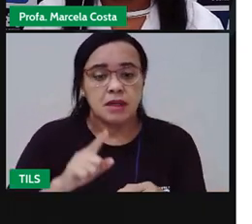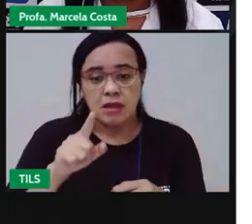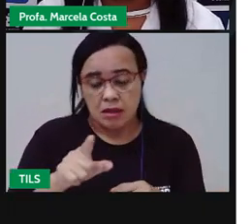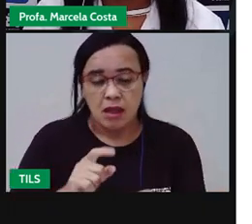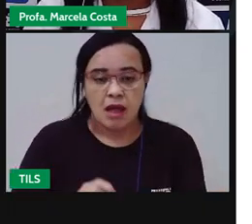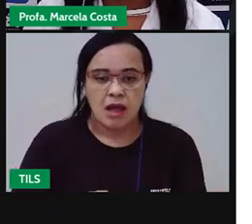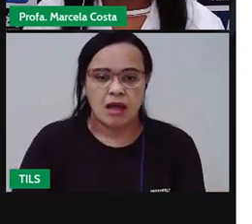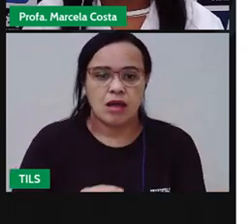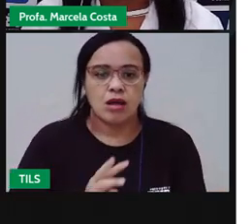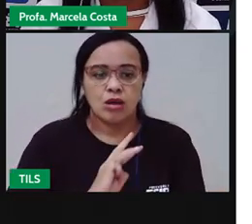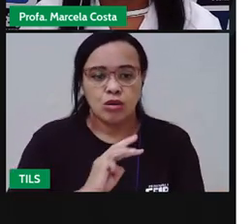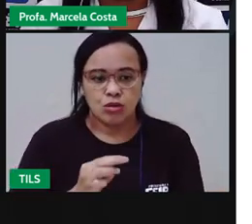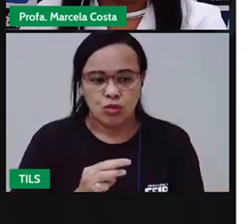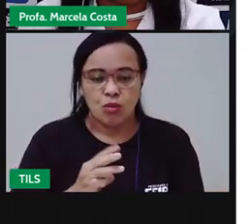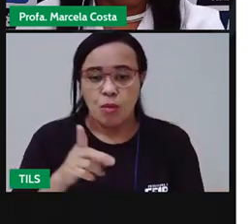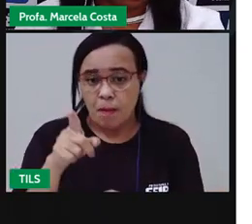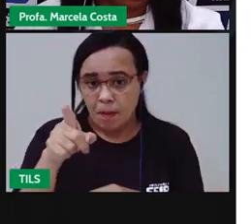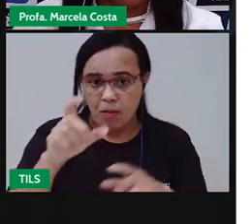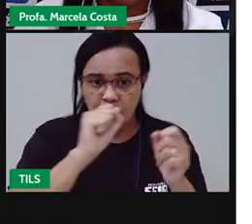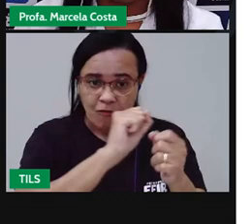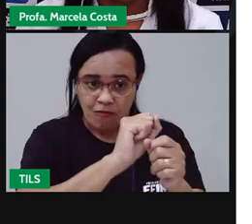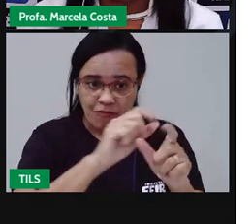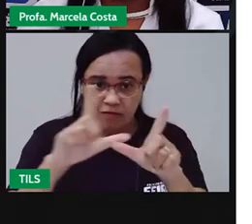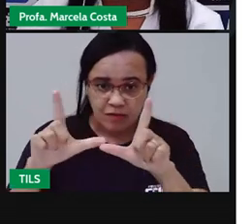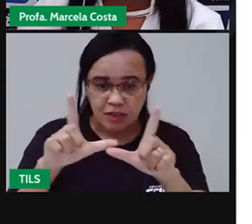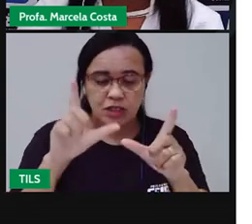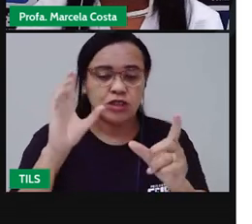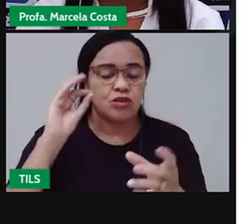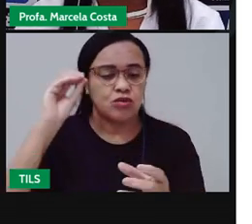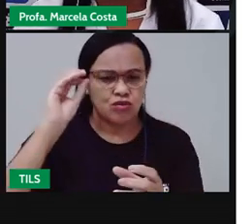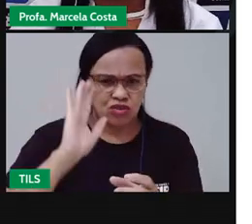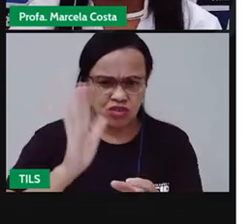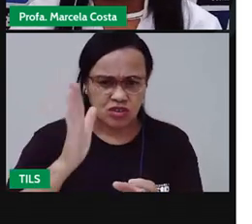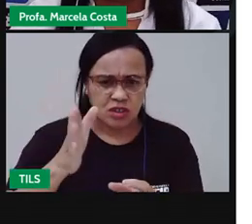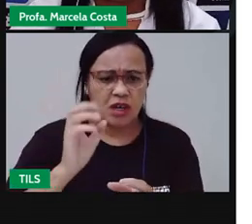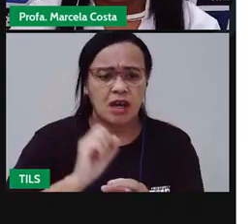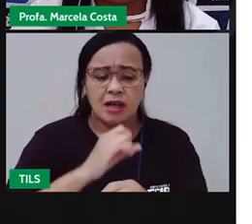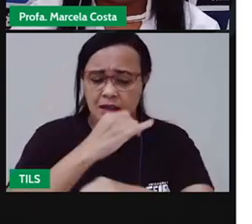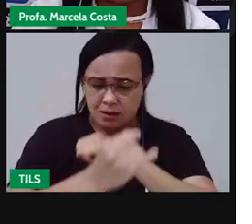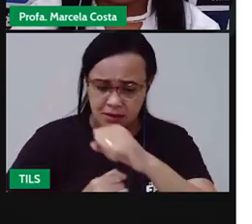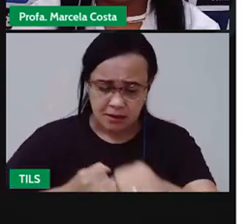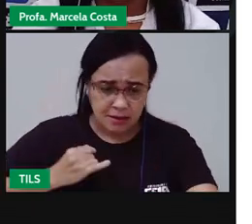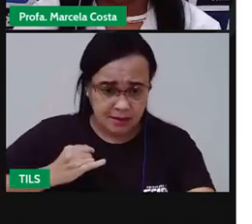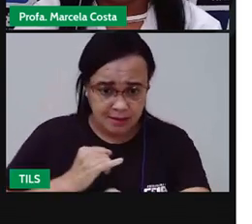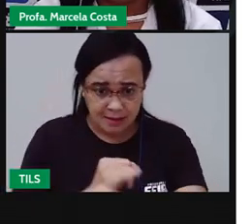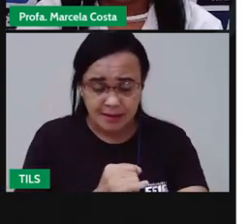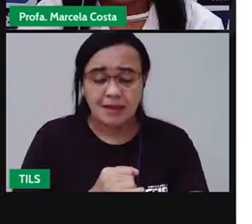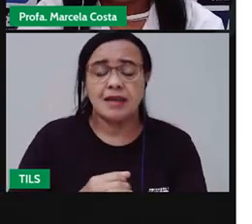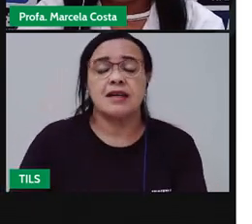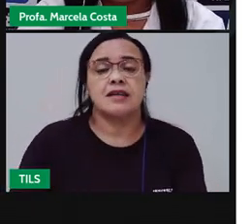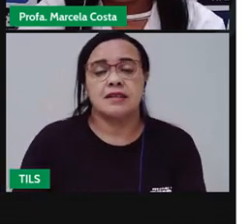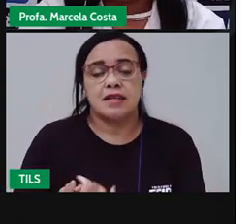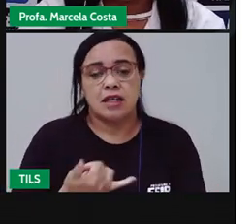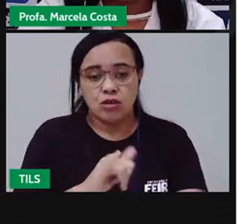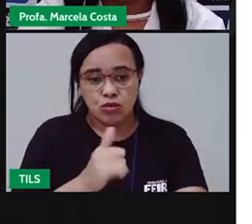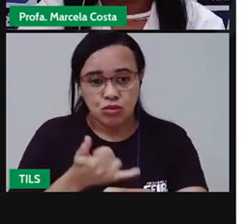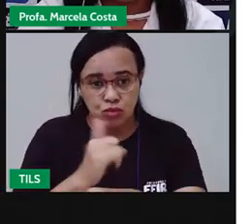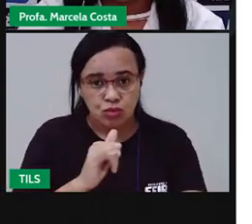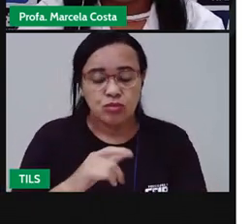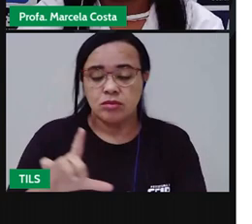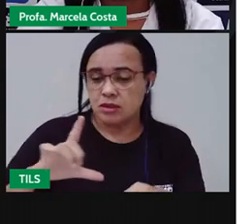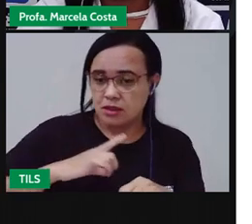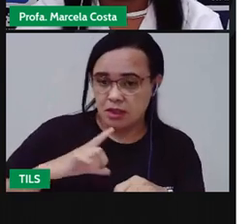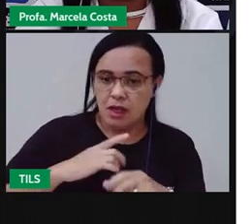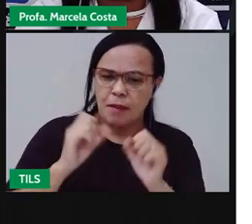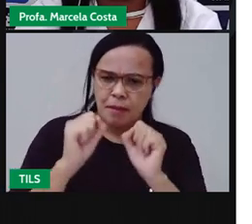apresentação. Você pode tirar uma foto ou copiar aí o link para acessar e assistir